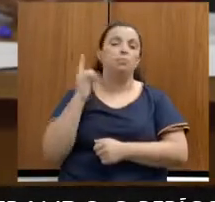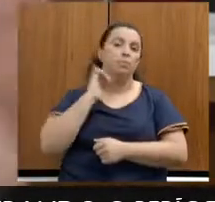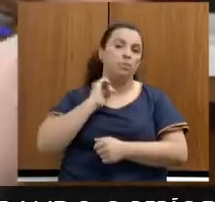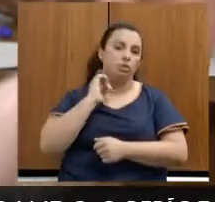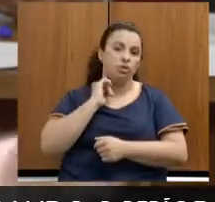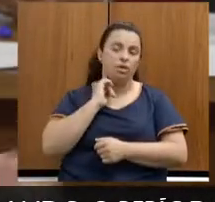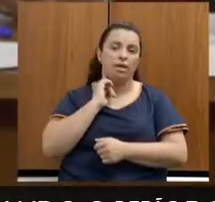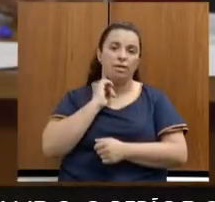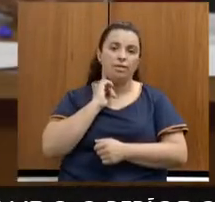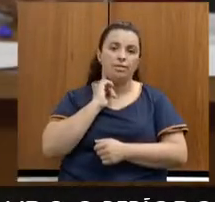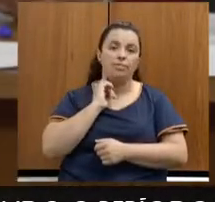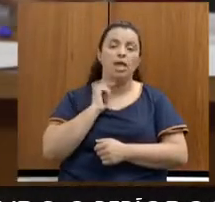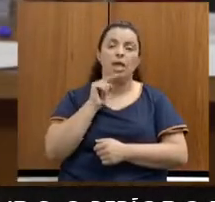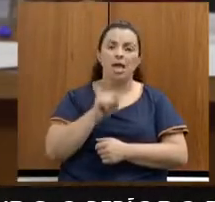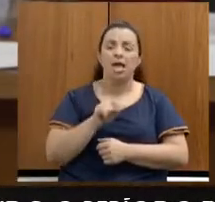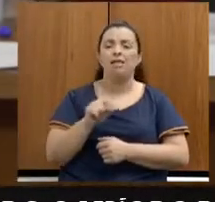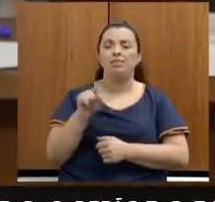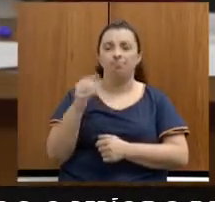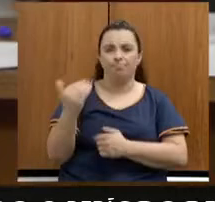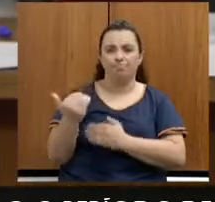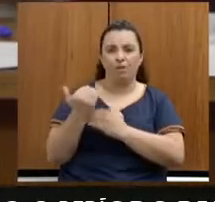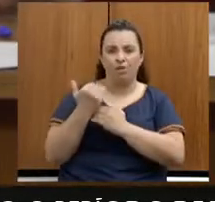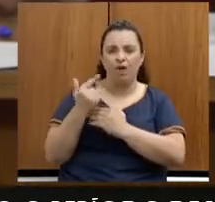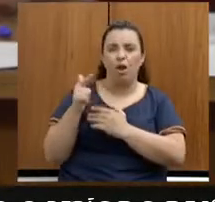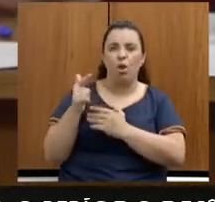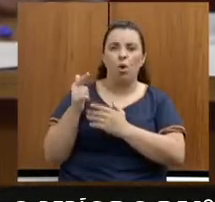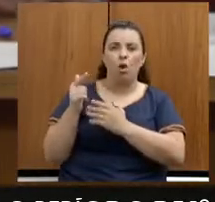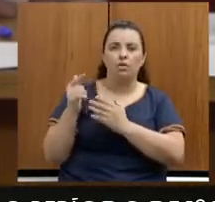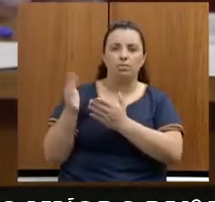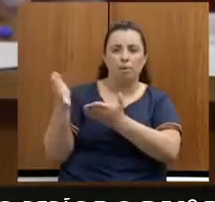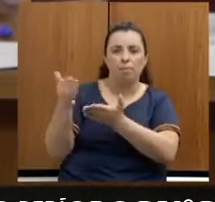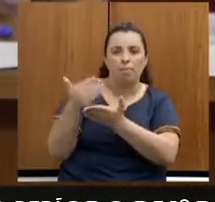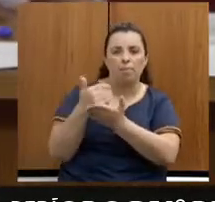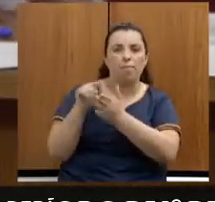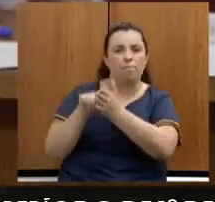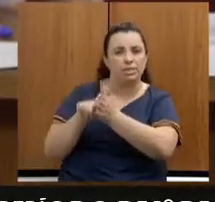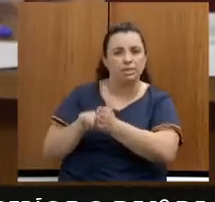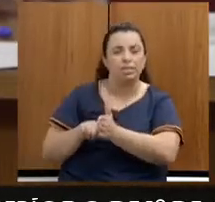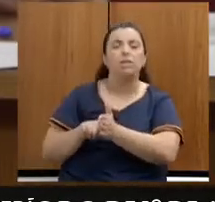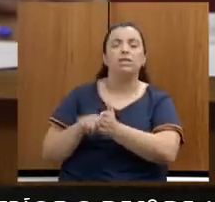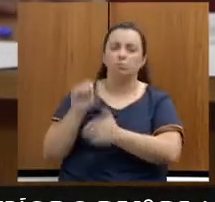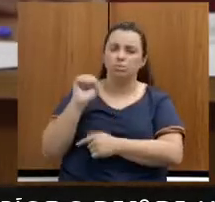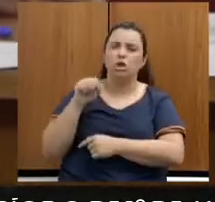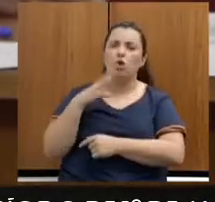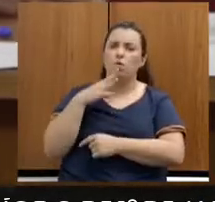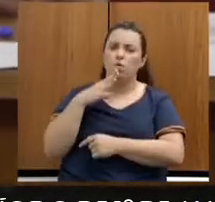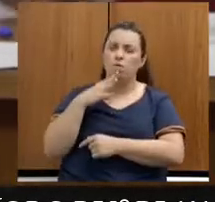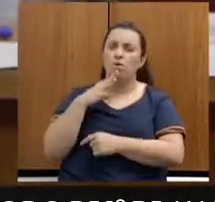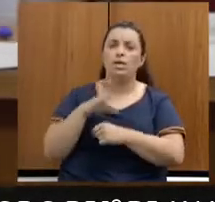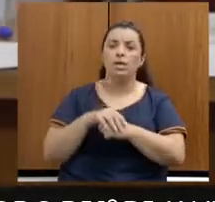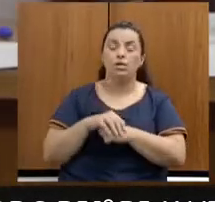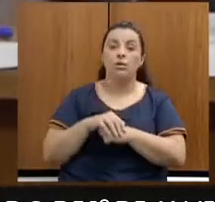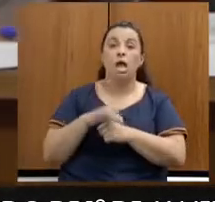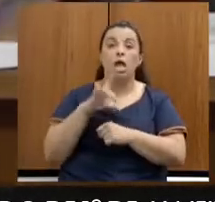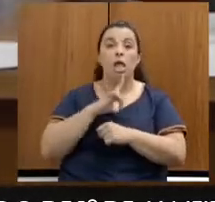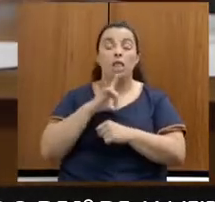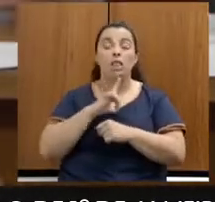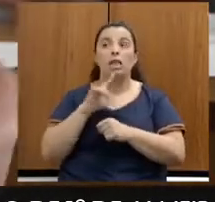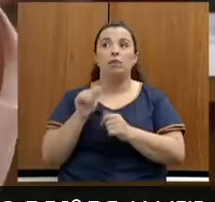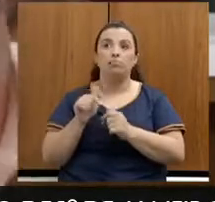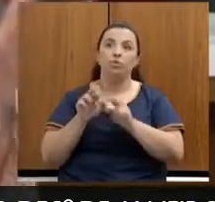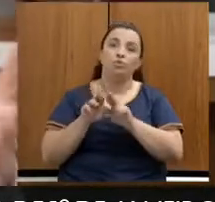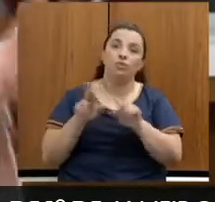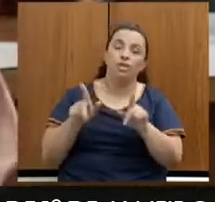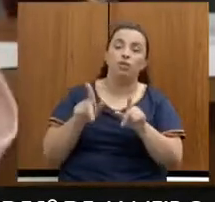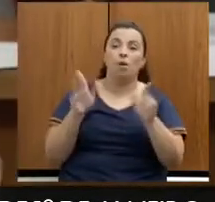Eu conheço esses dados que a senhora me falou, são os dados que nós trabalhamos, e existe ainda uma diferença entre a